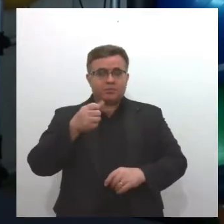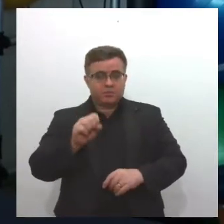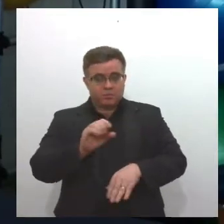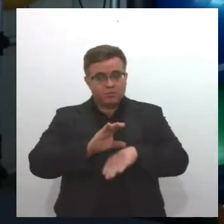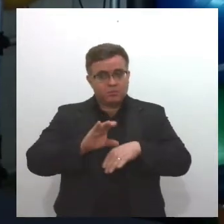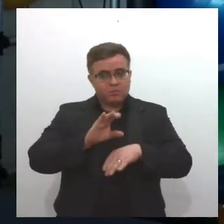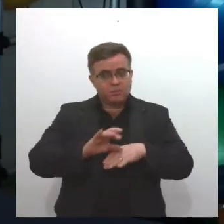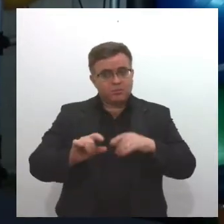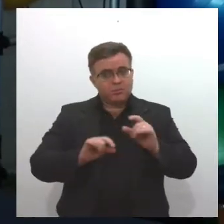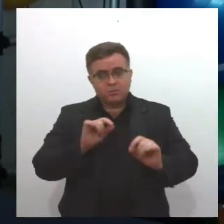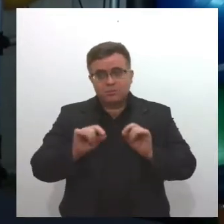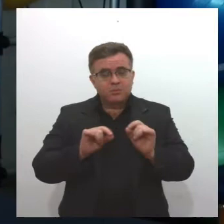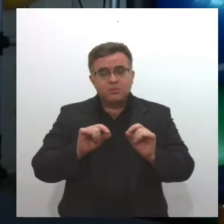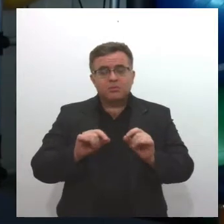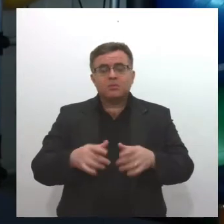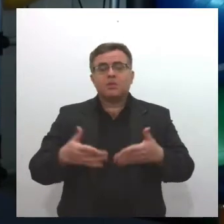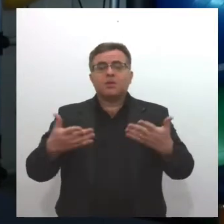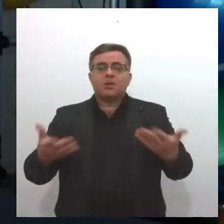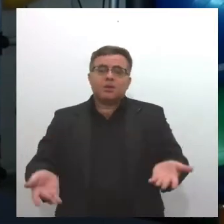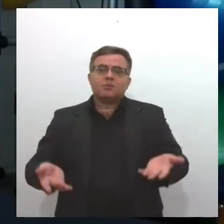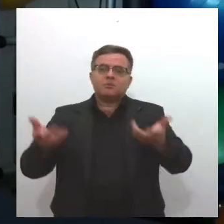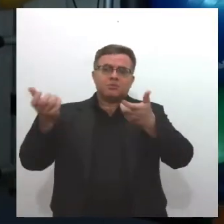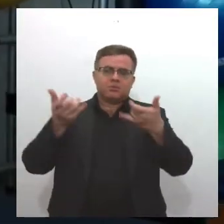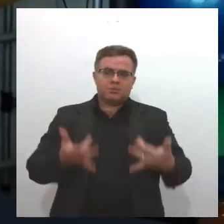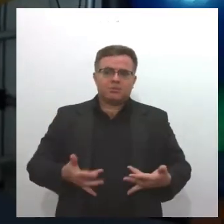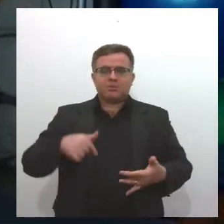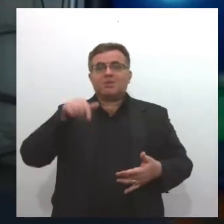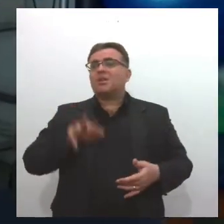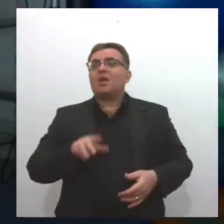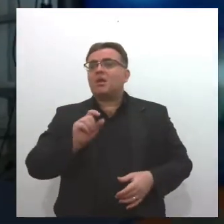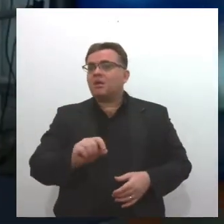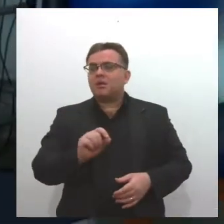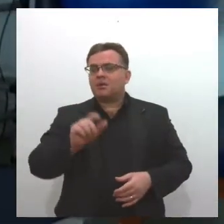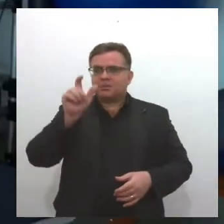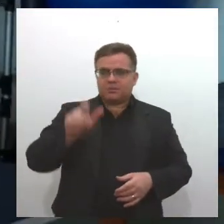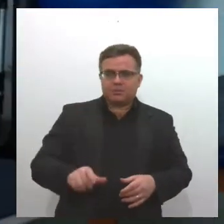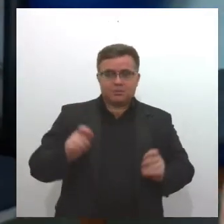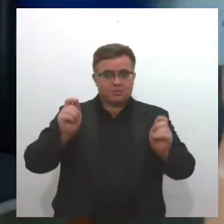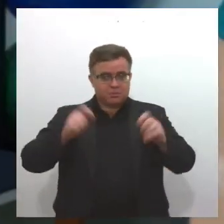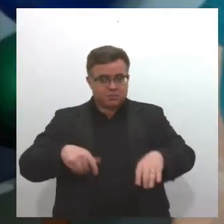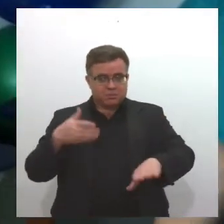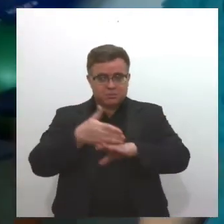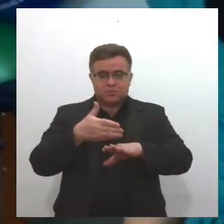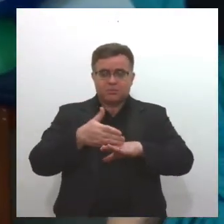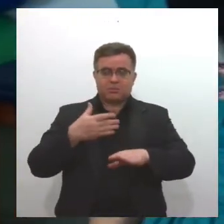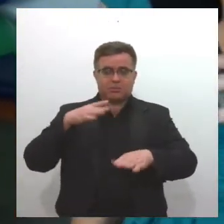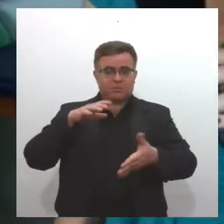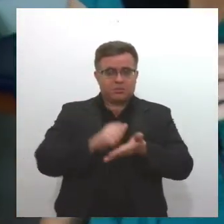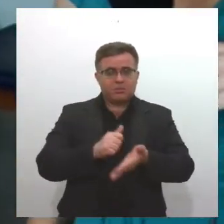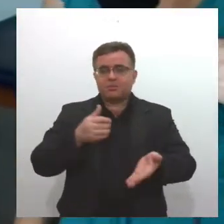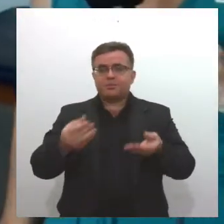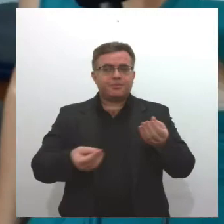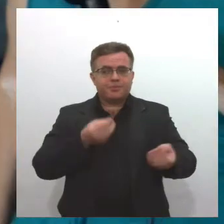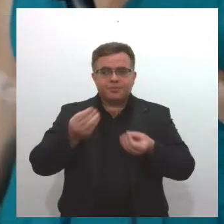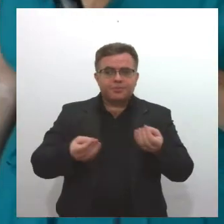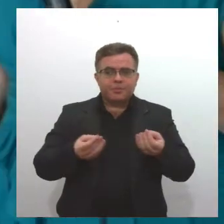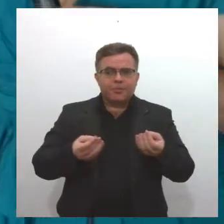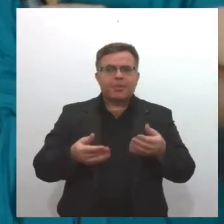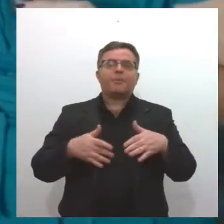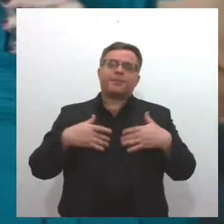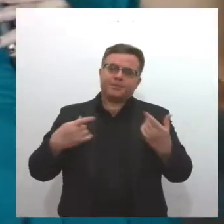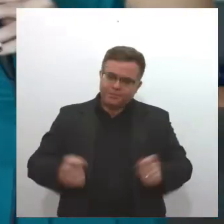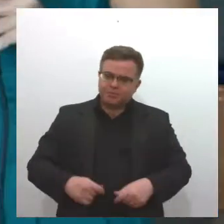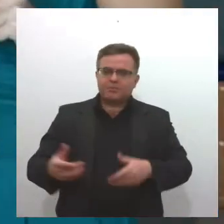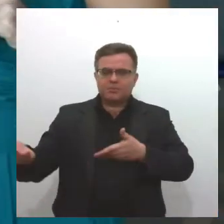E quem traz detalhes sobre esses cursos e como as pessoas poderão participar é a reitora da Maurício de Nassau em